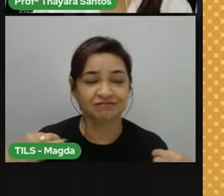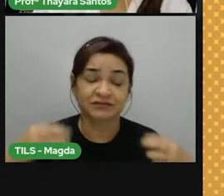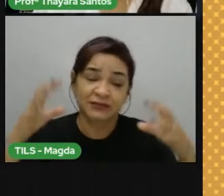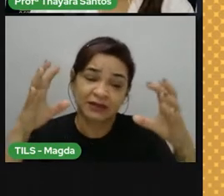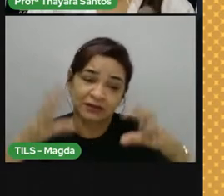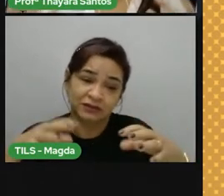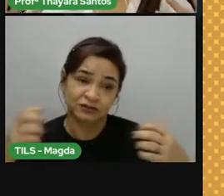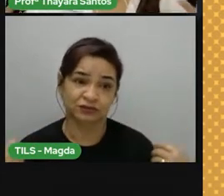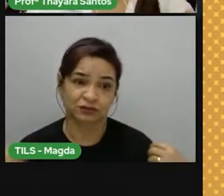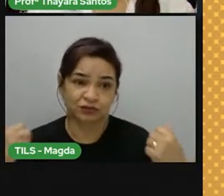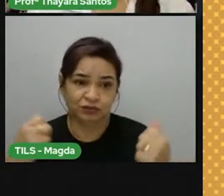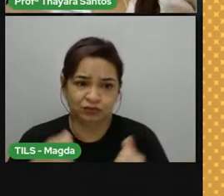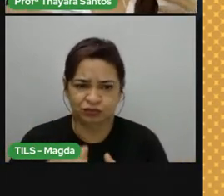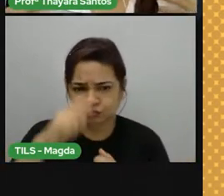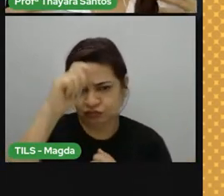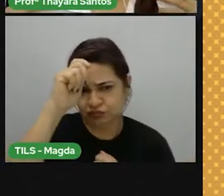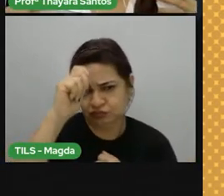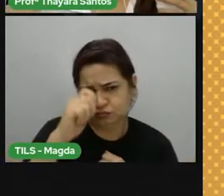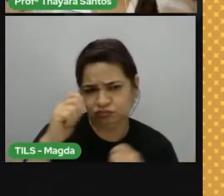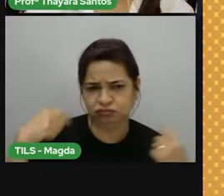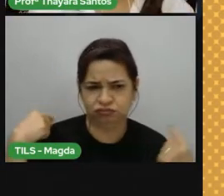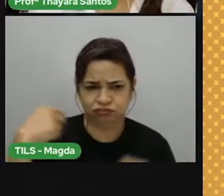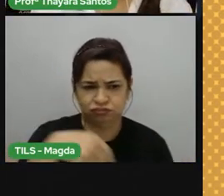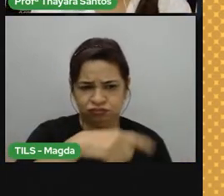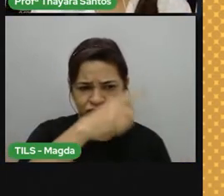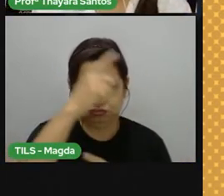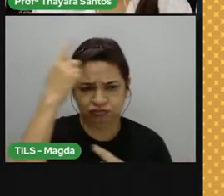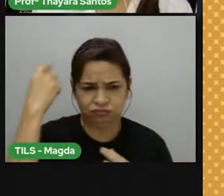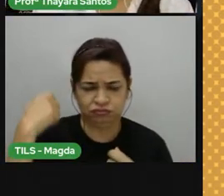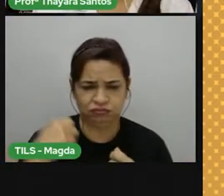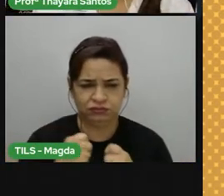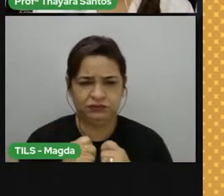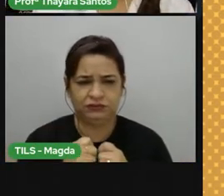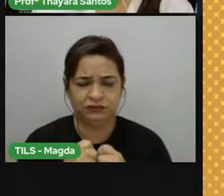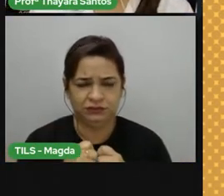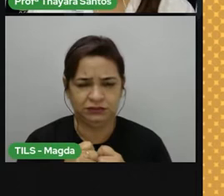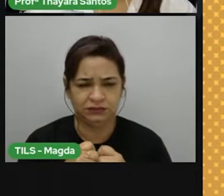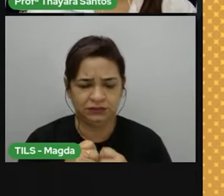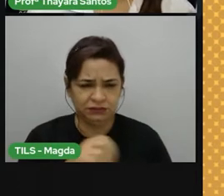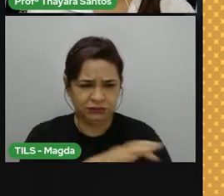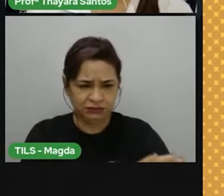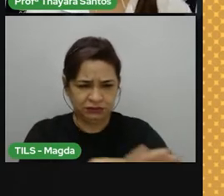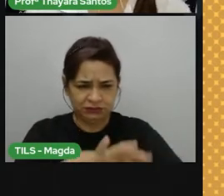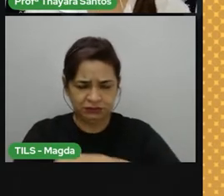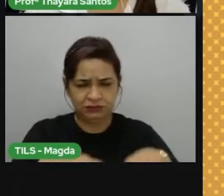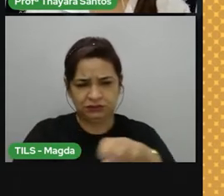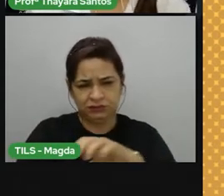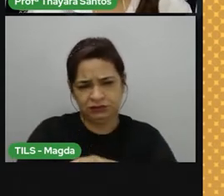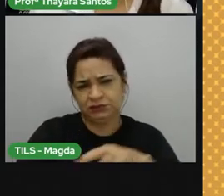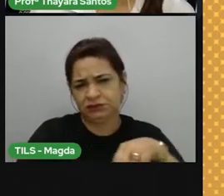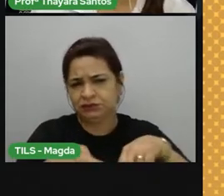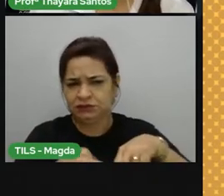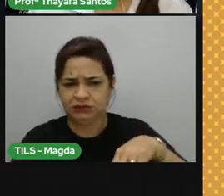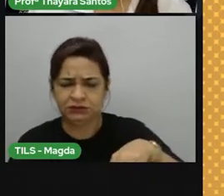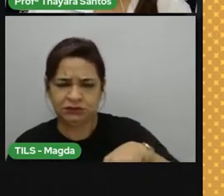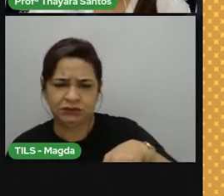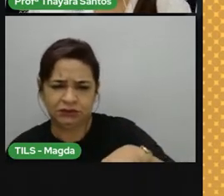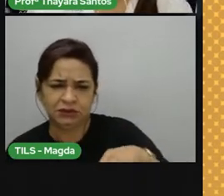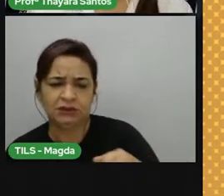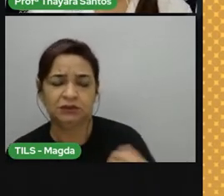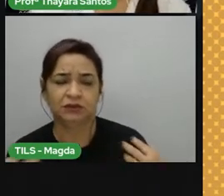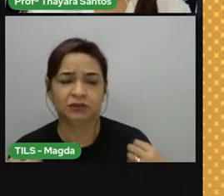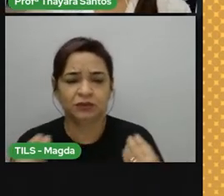a gente usa roupas mais compostas, blusas de manga longa, calça comprida, bota o